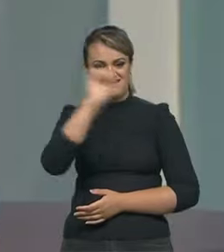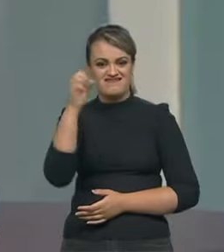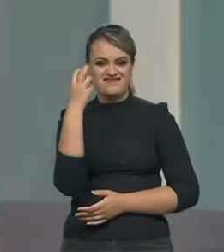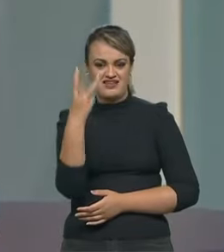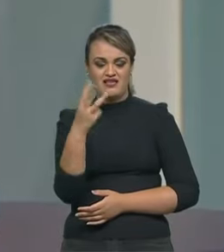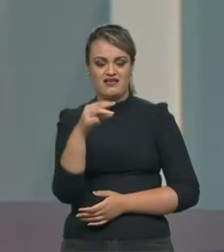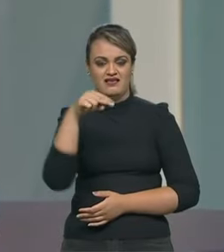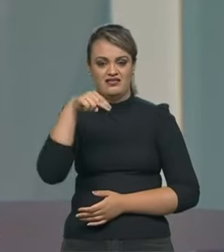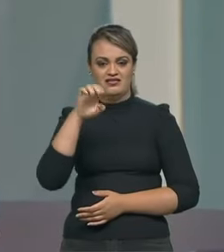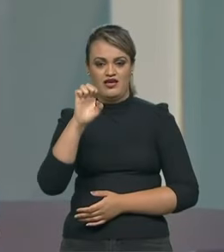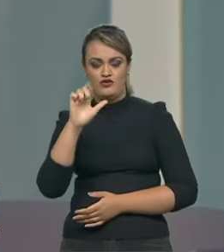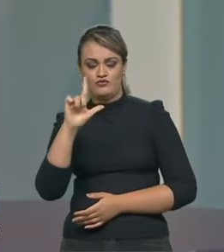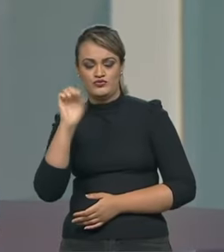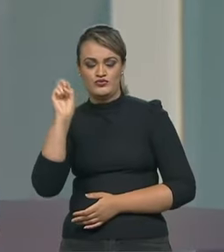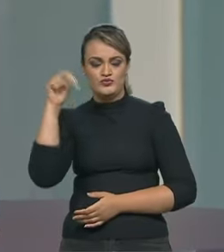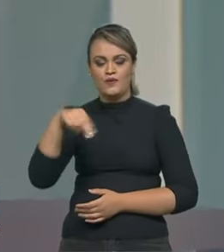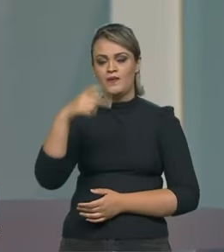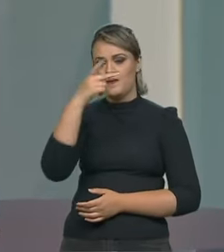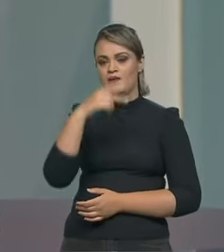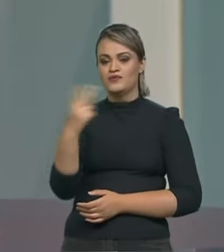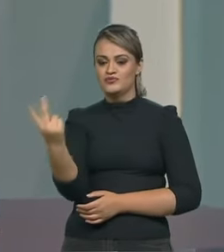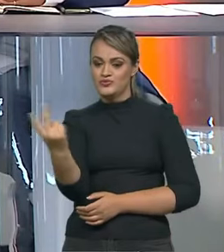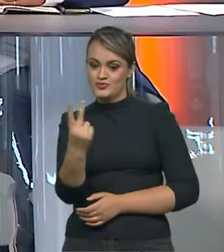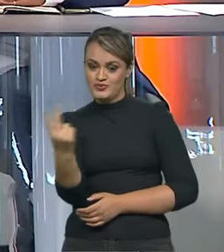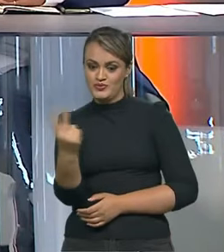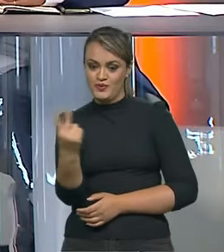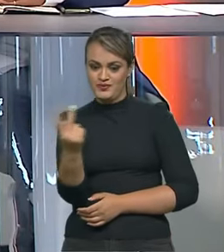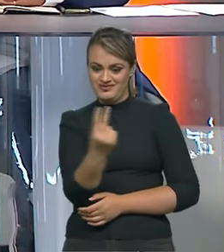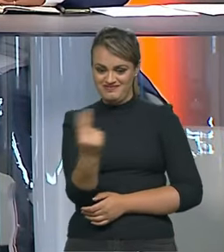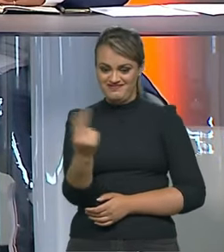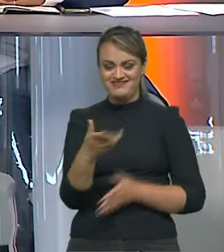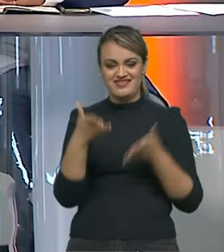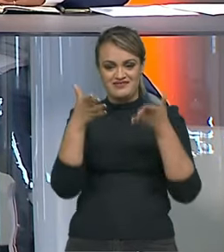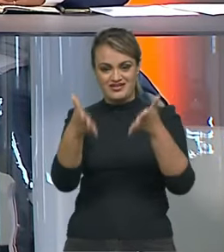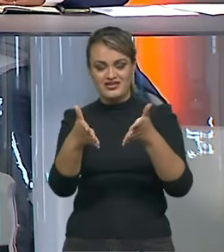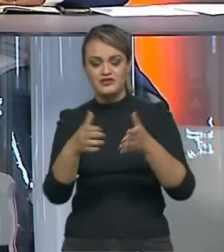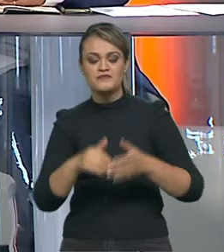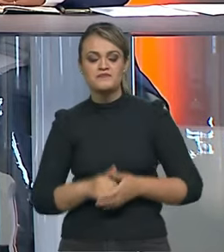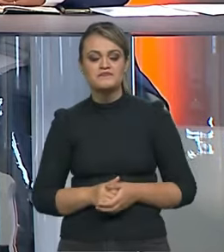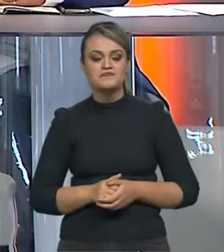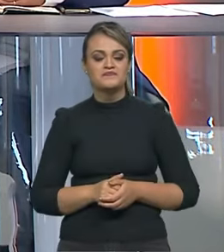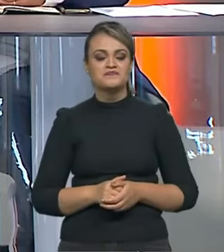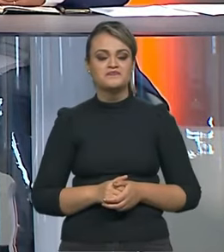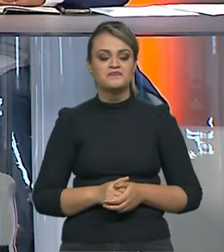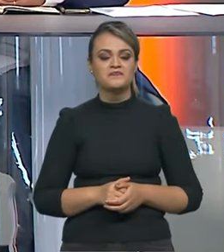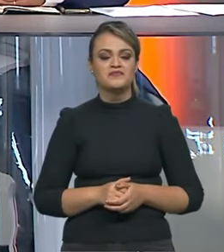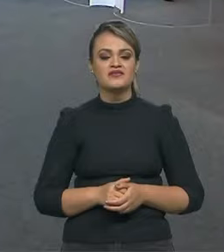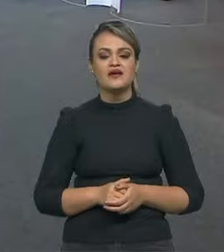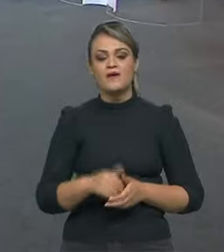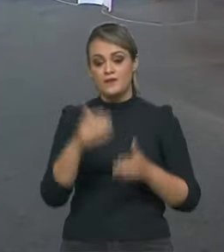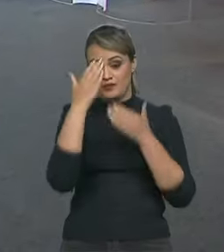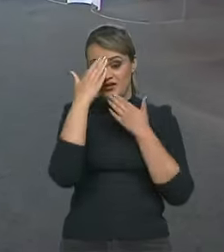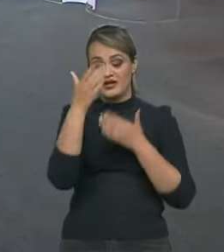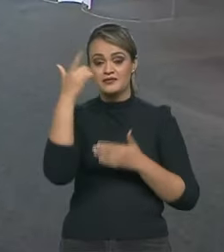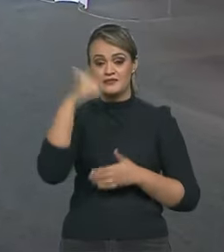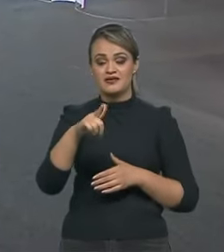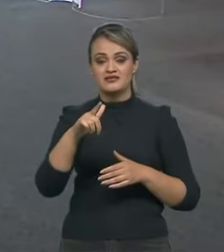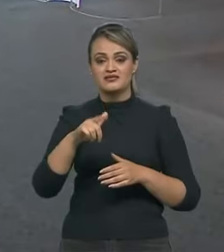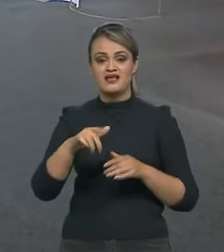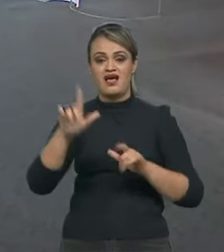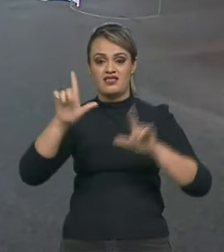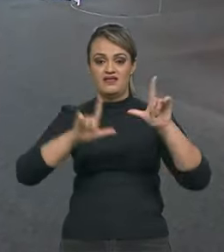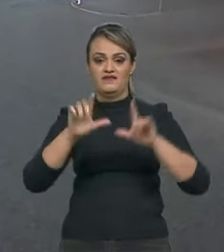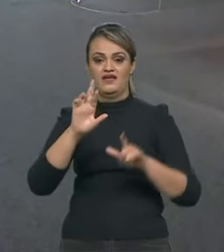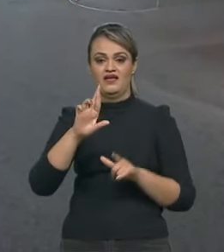1 Nelson Piquet aos nossos debatedores da noite Gustavo Schwab e ao Celso Miranda meu querido amigo agradeço também a TV Record